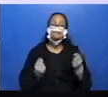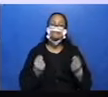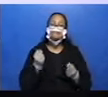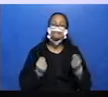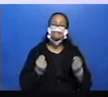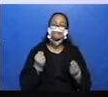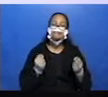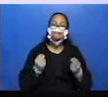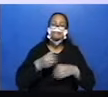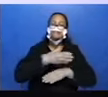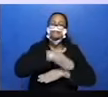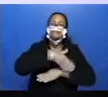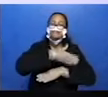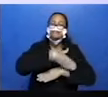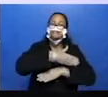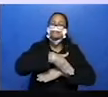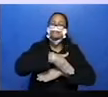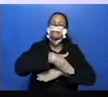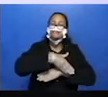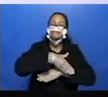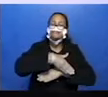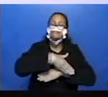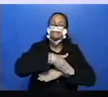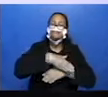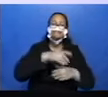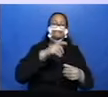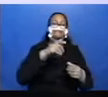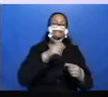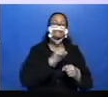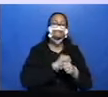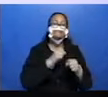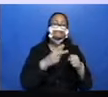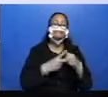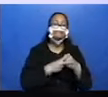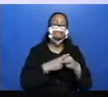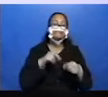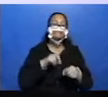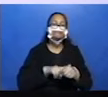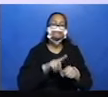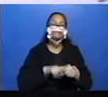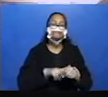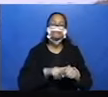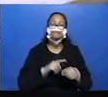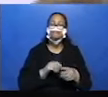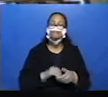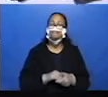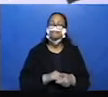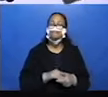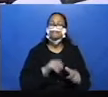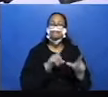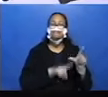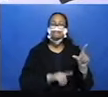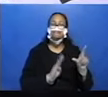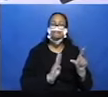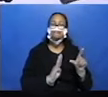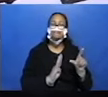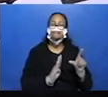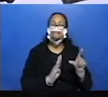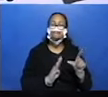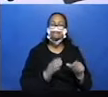Eu quero um advérbio de tempo. Então, algo que se relacione a tempo, tá bom? letra B,